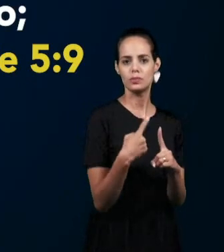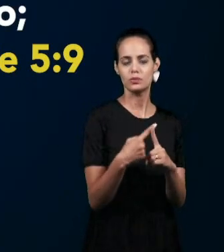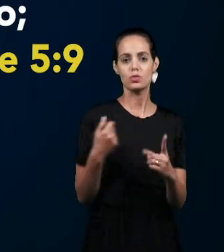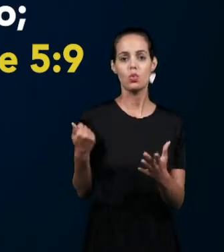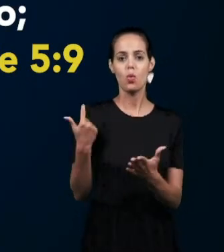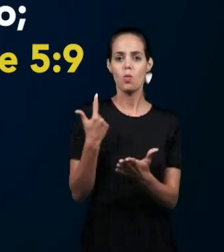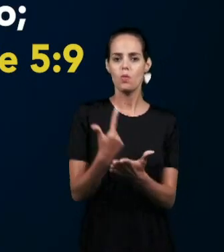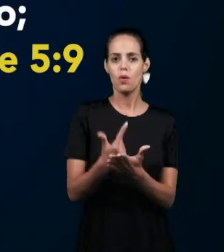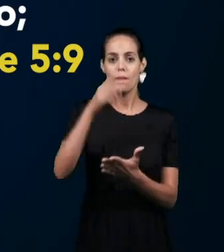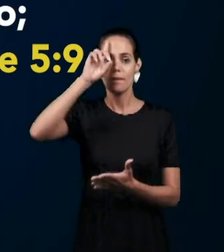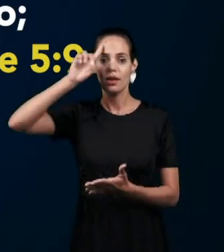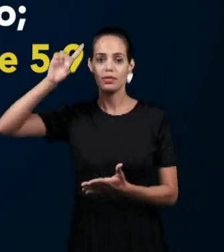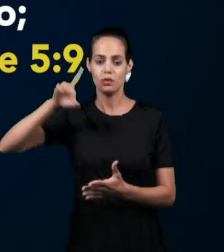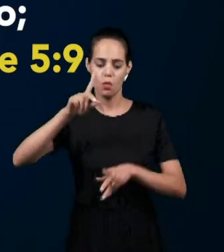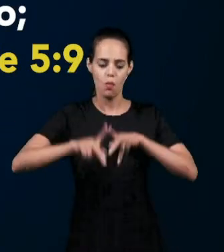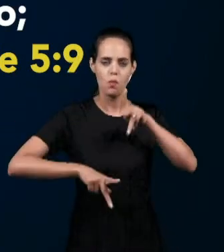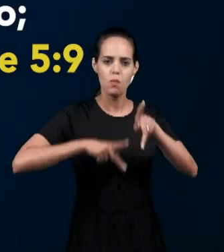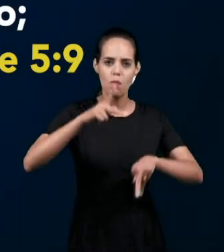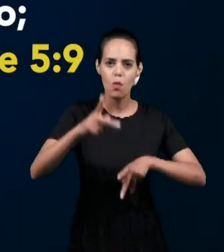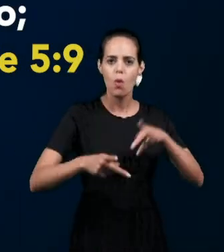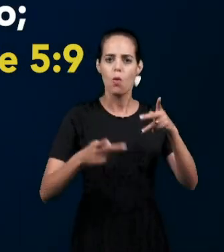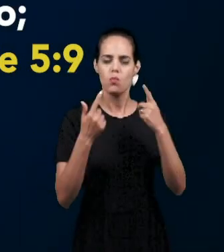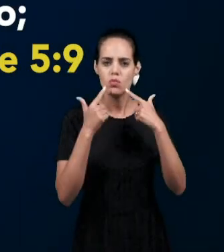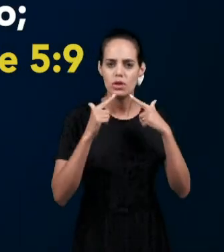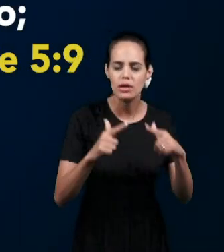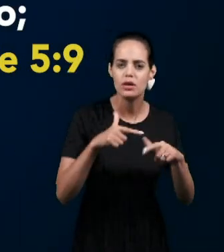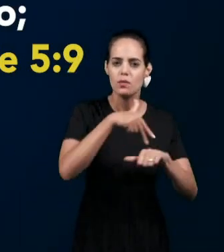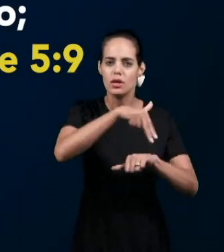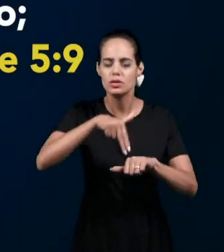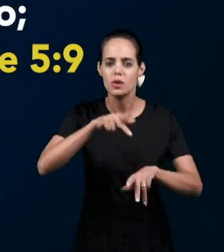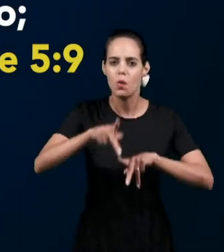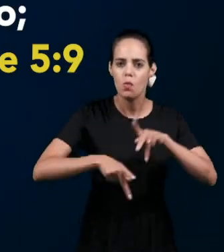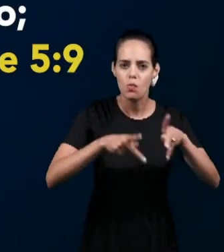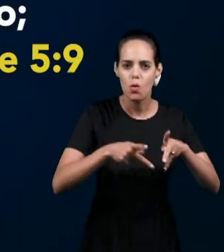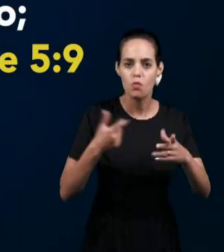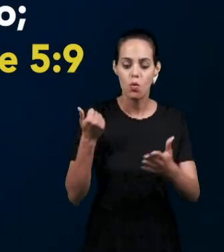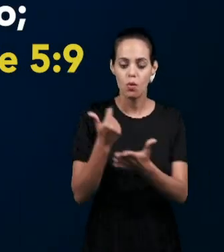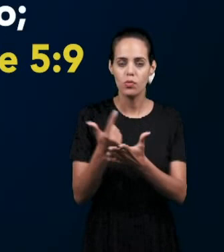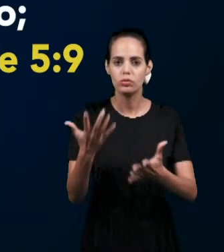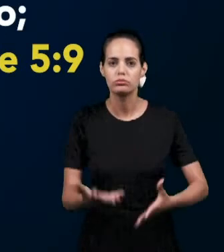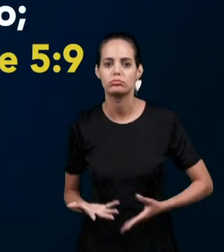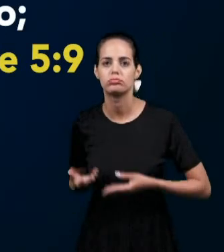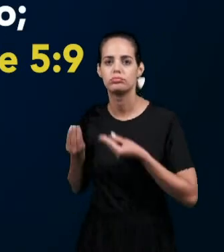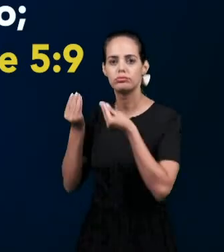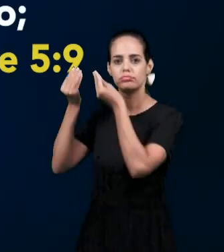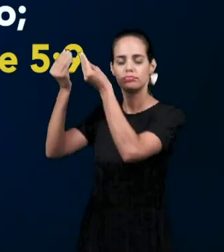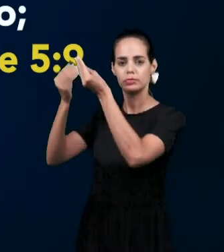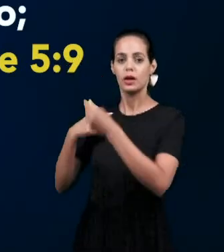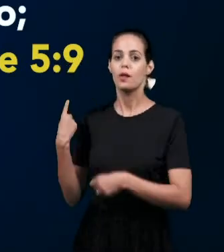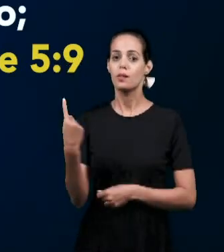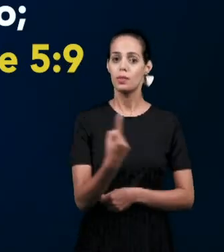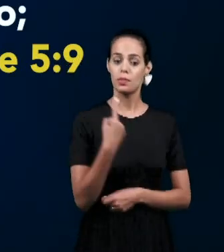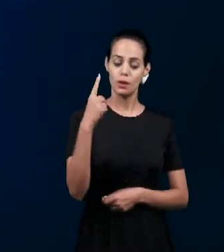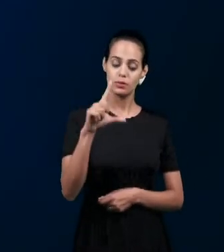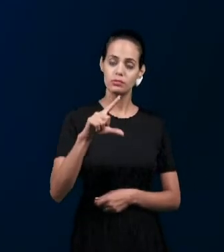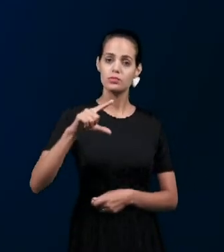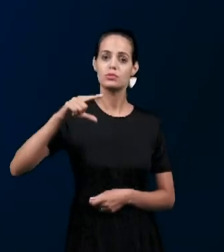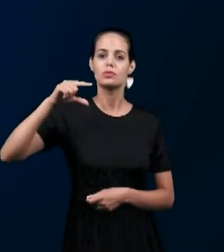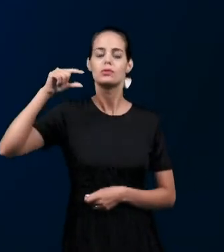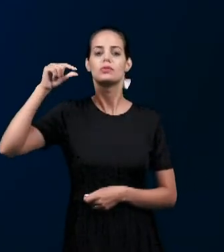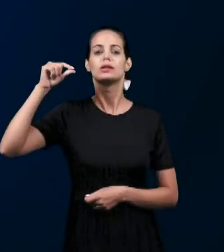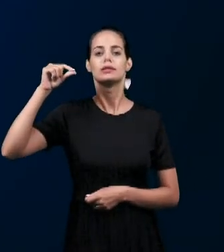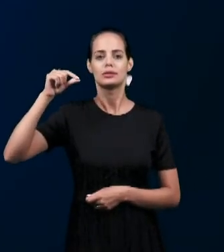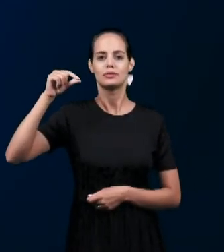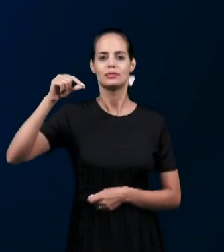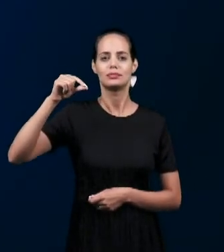língua E povo E nação Eleitos segundo a presciência de Deus Pai Com